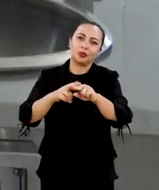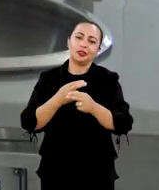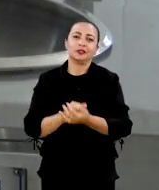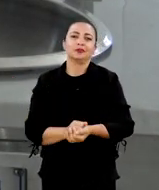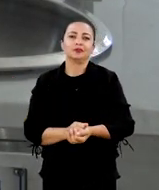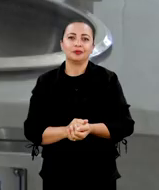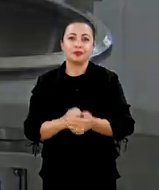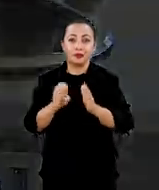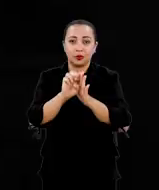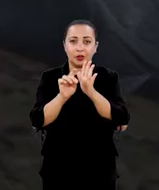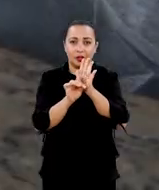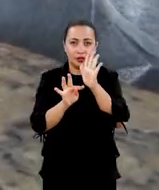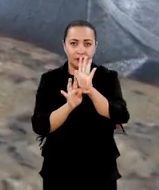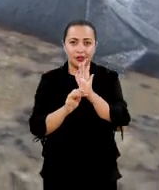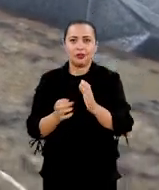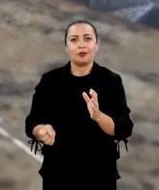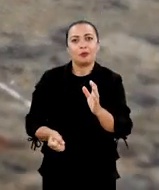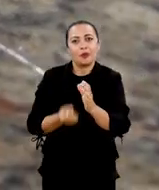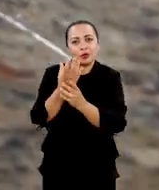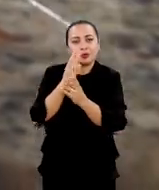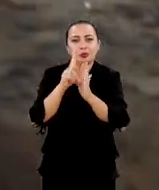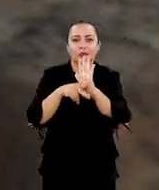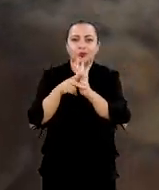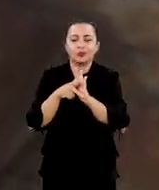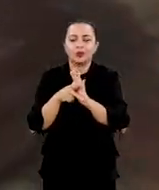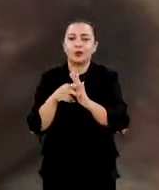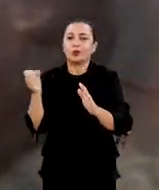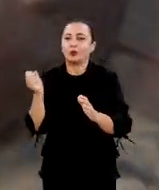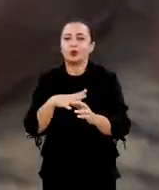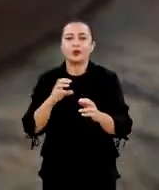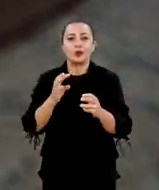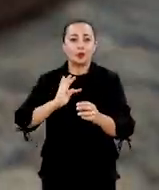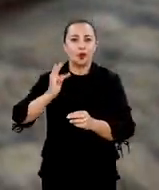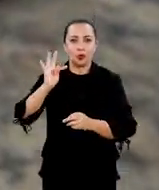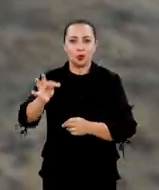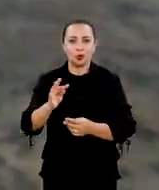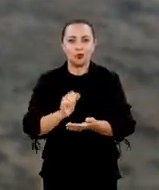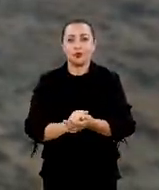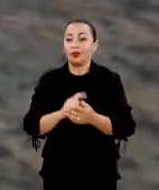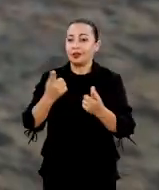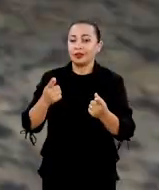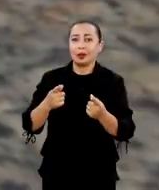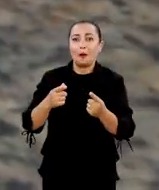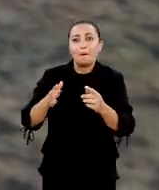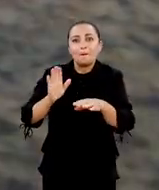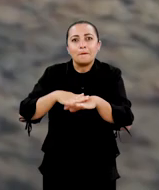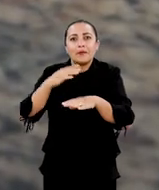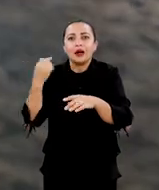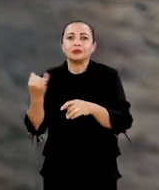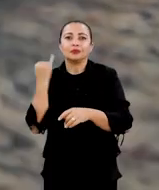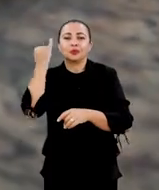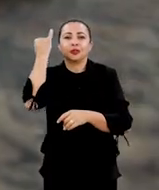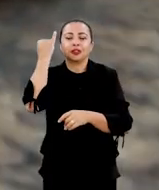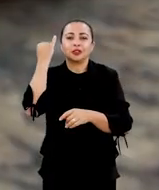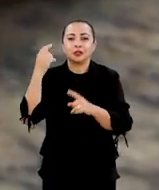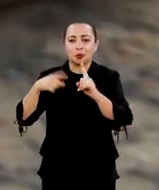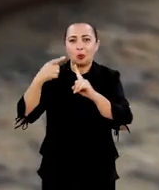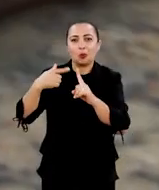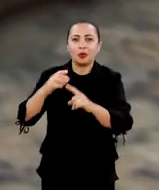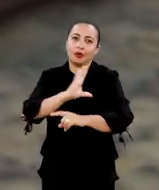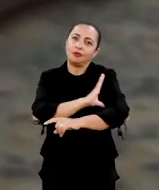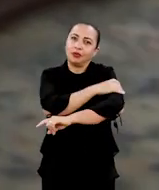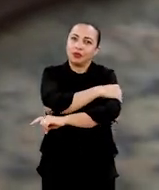chocolate. O edital que foi aprovado nesse projeto é um edital de inovação tecnológica. Então o principal produto é a